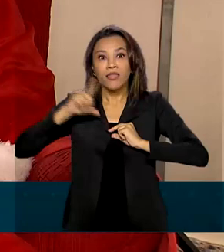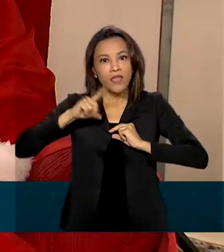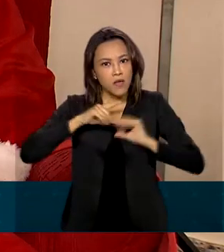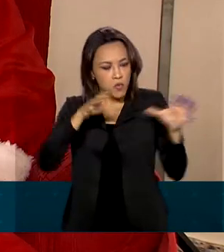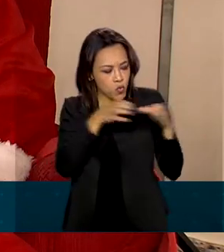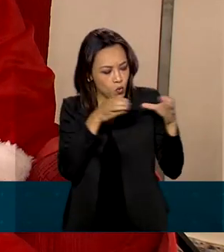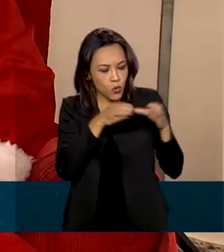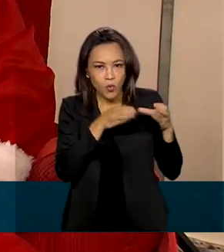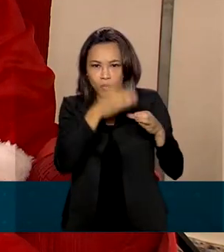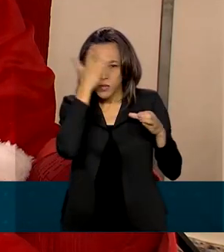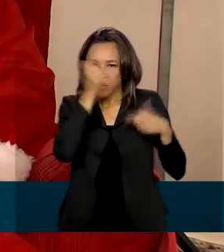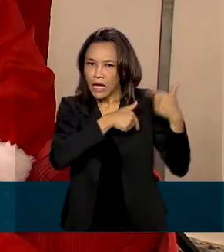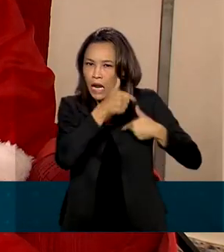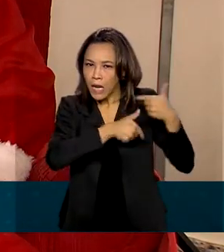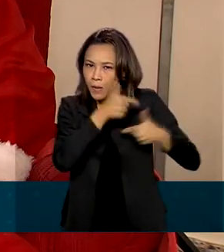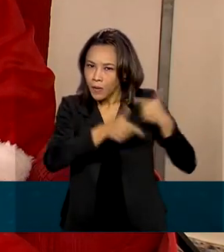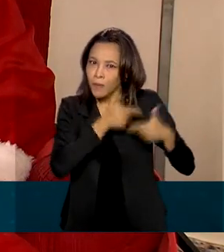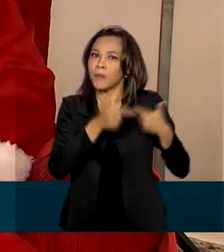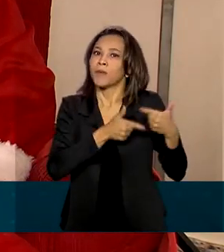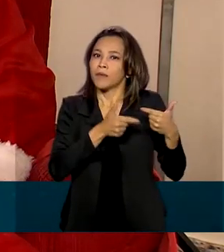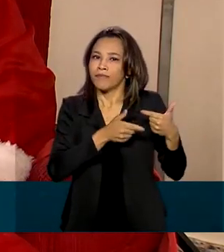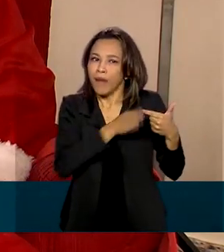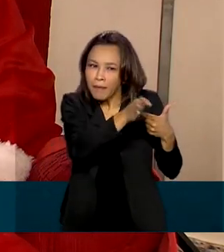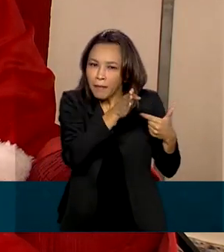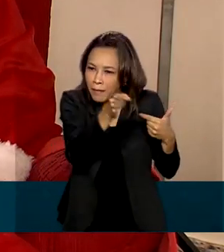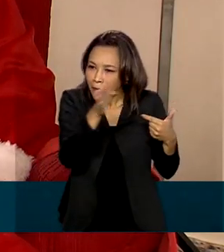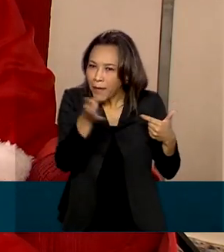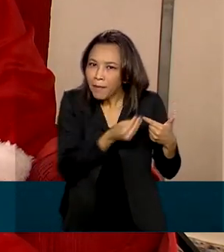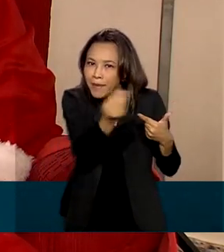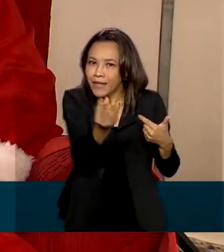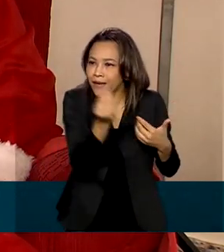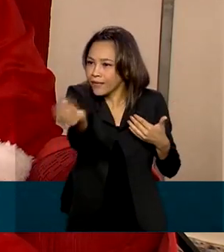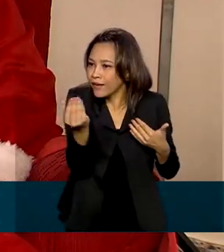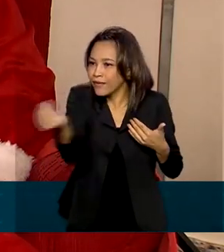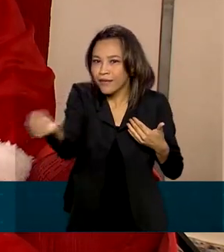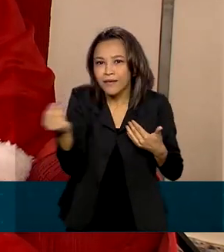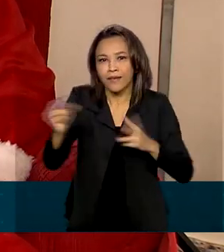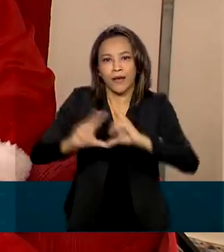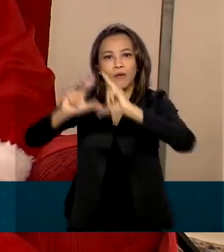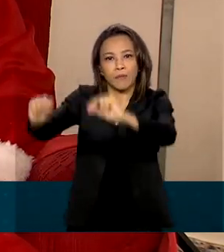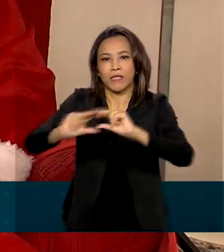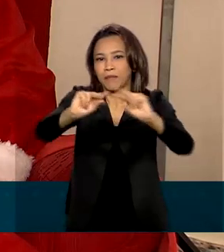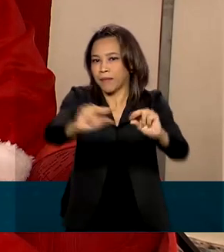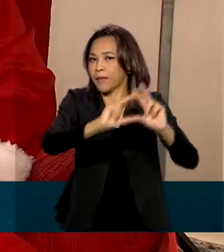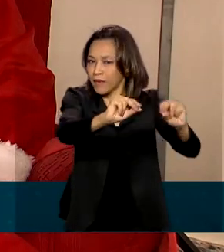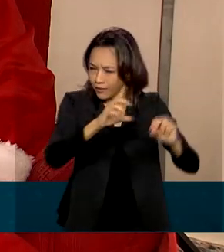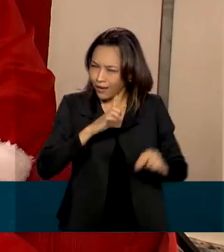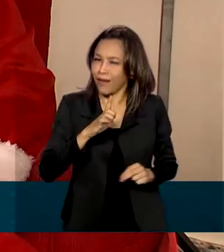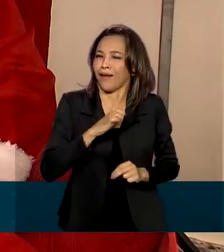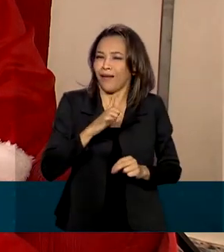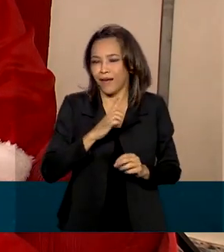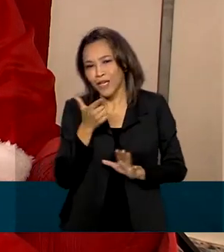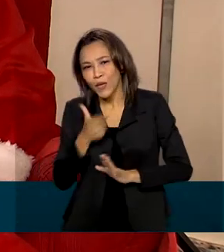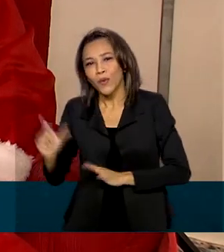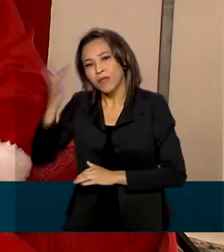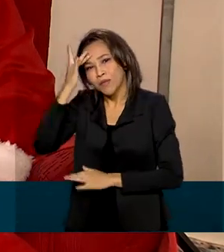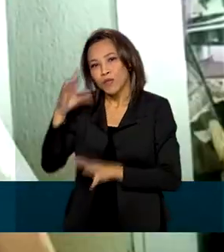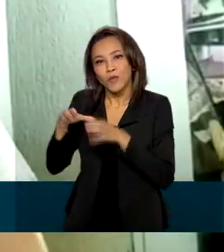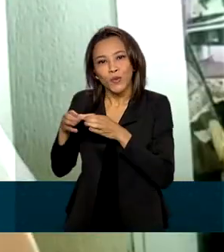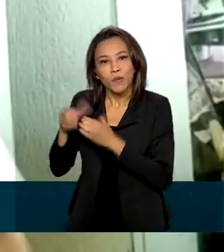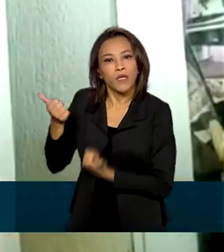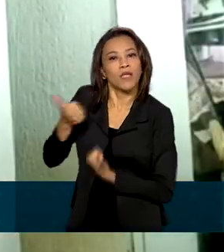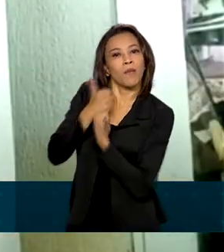hoje trabalhando para poder fazer a entrega. E temos aqueles que estão colaborando